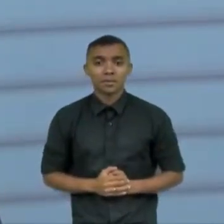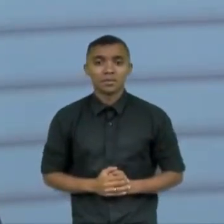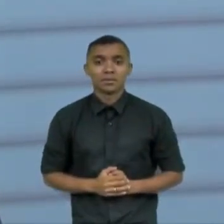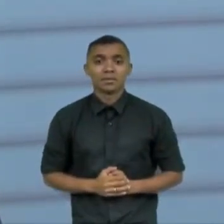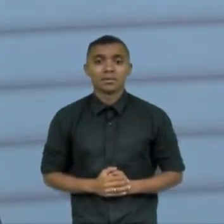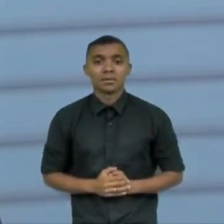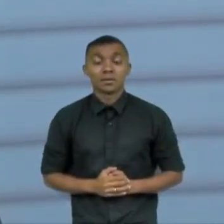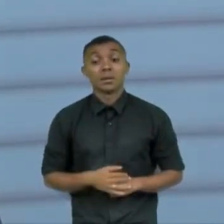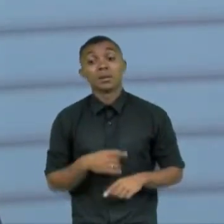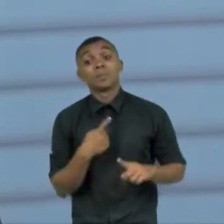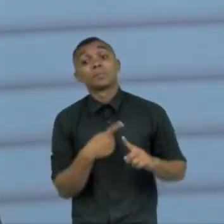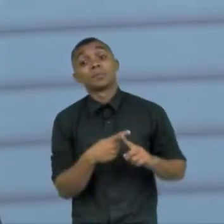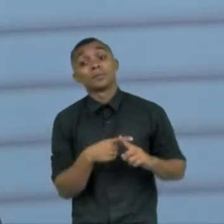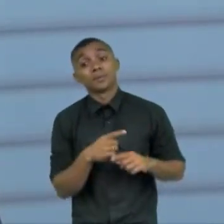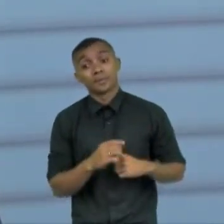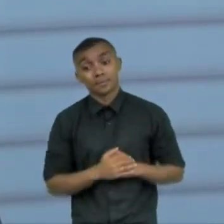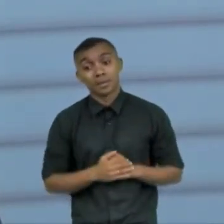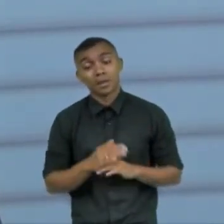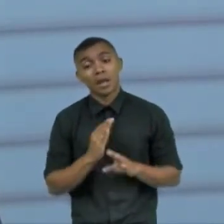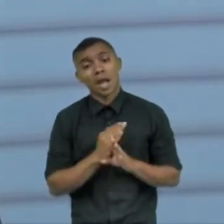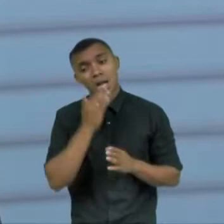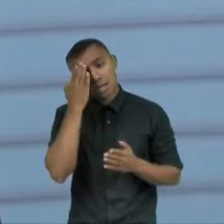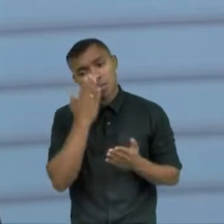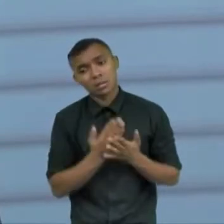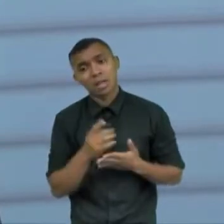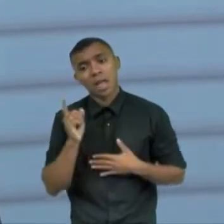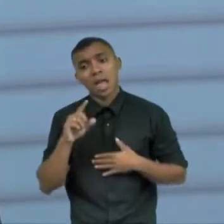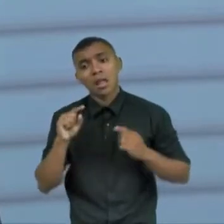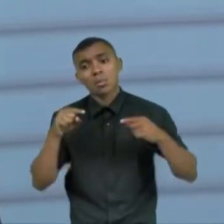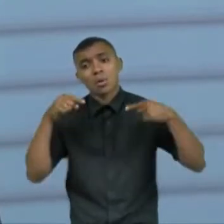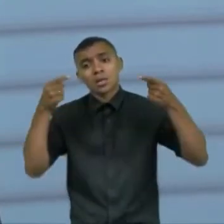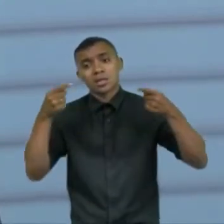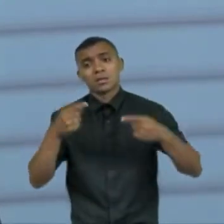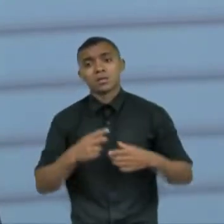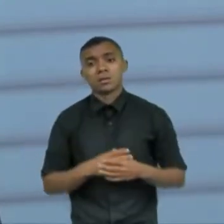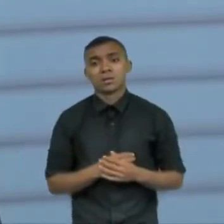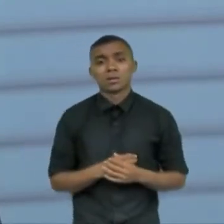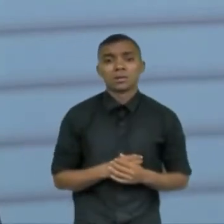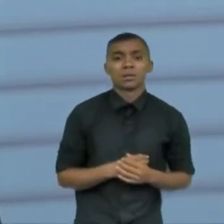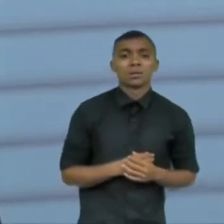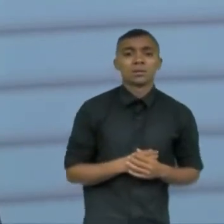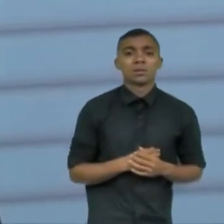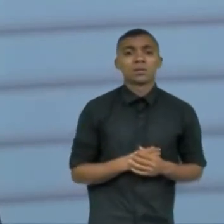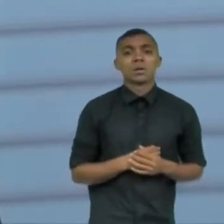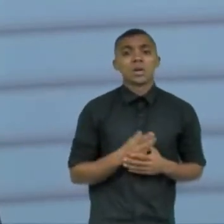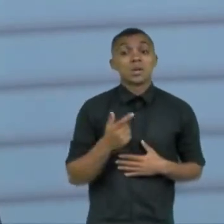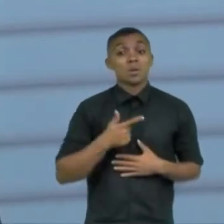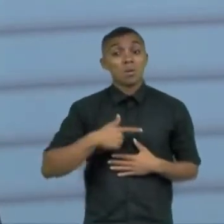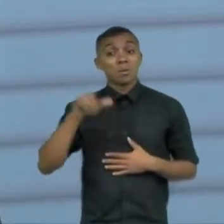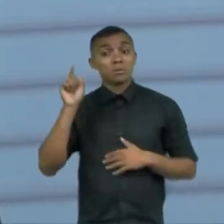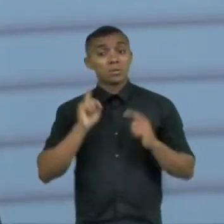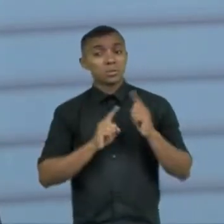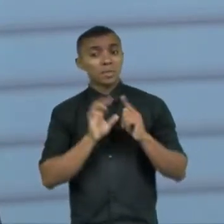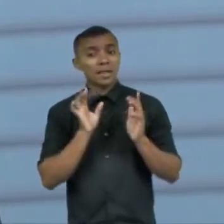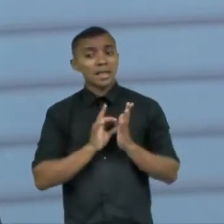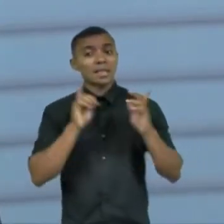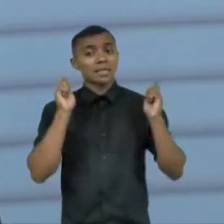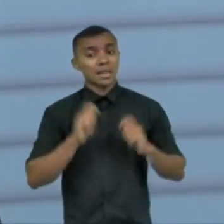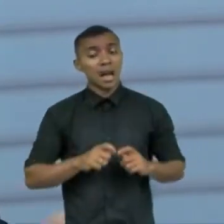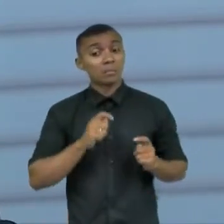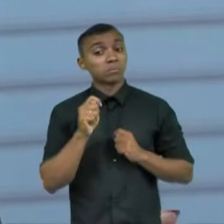acredito que seja para atualização de dados mas eu acho que teria outra forma de realmente fazer isso